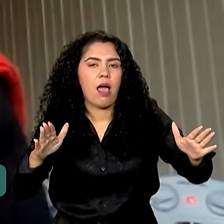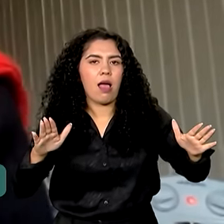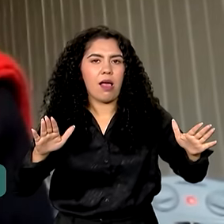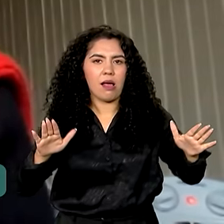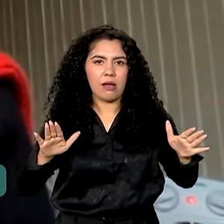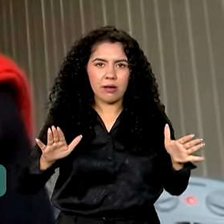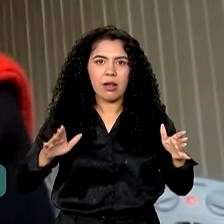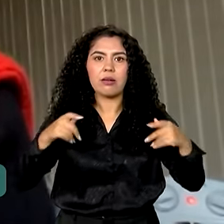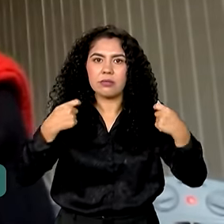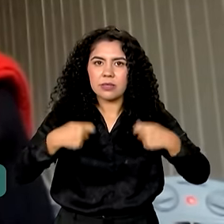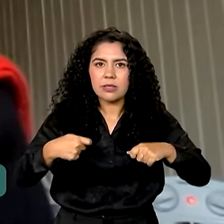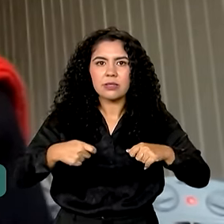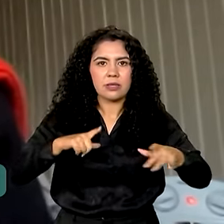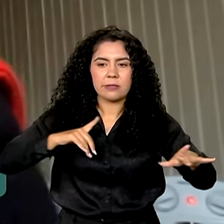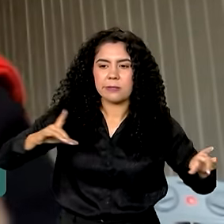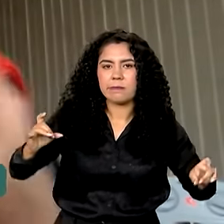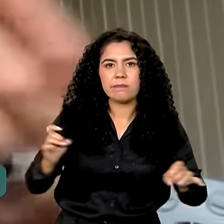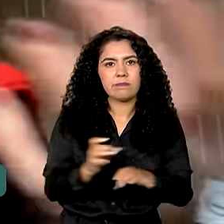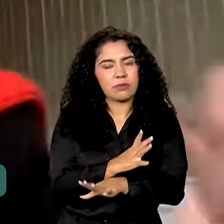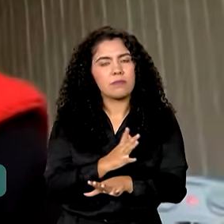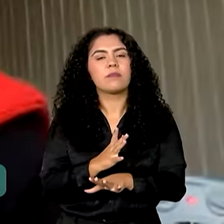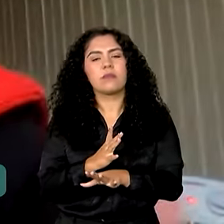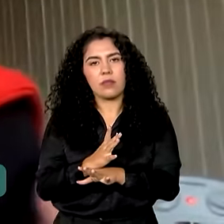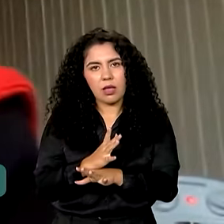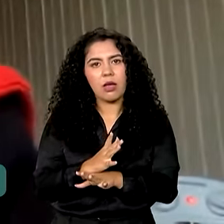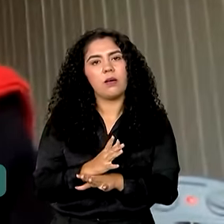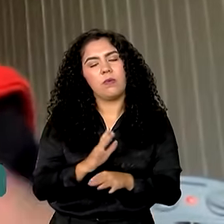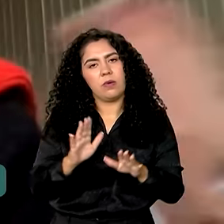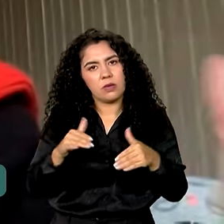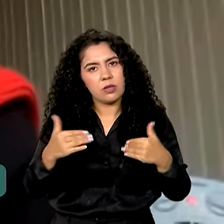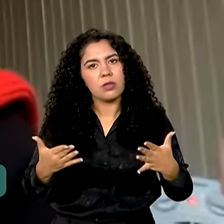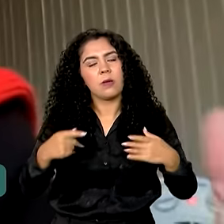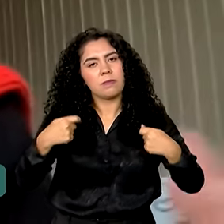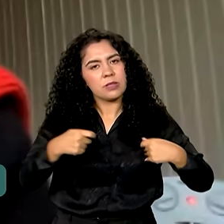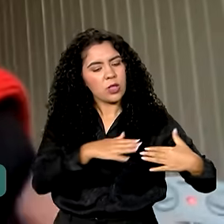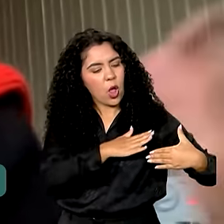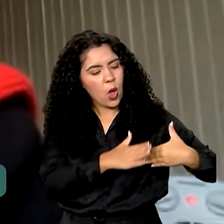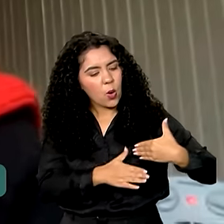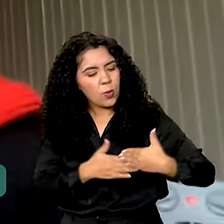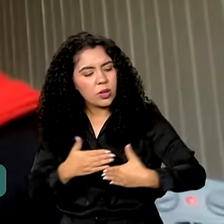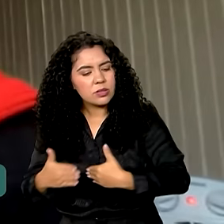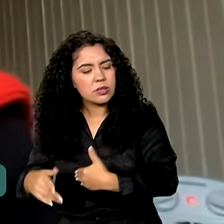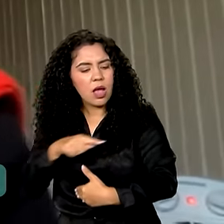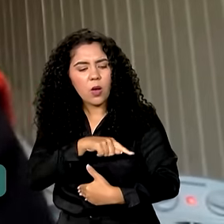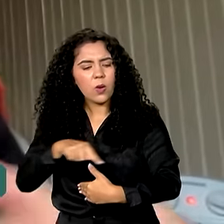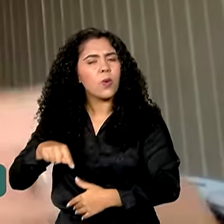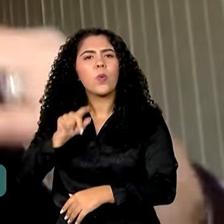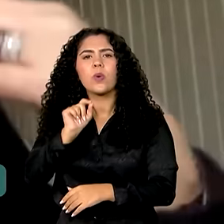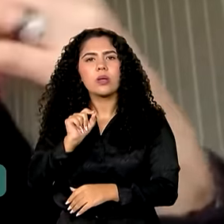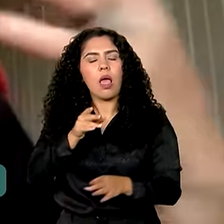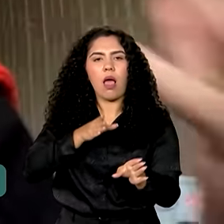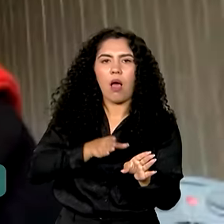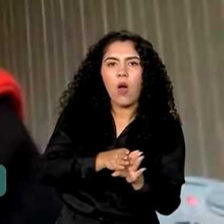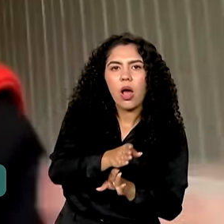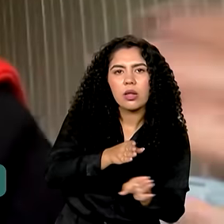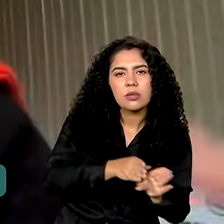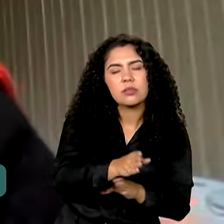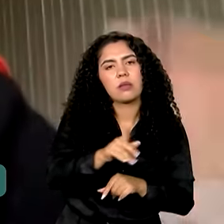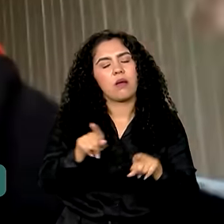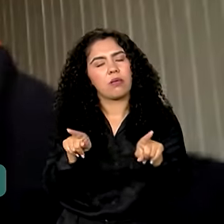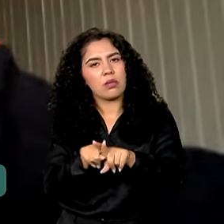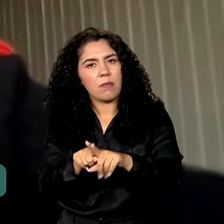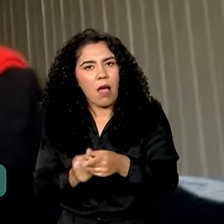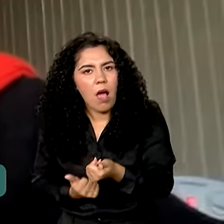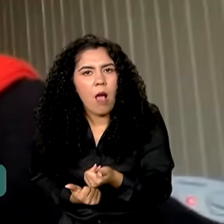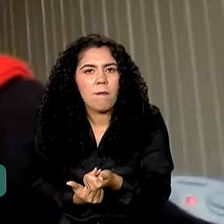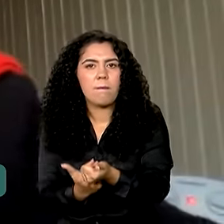atuação integrada, né? Então, fazendo todo um processo de orientação técnica, de apoio para que